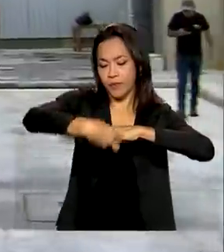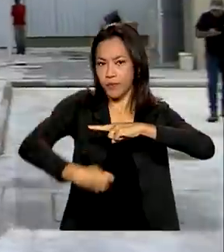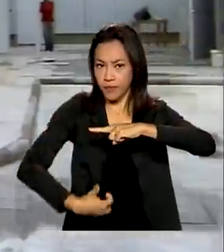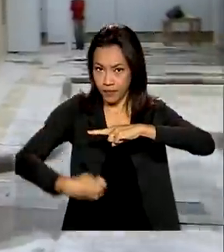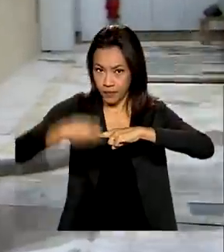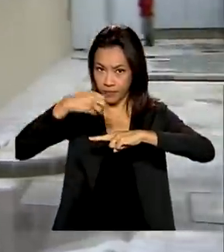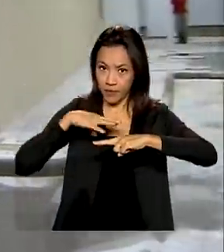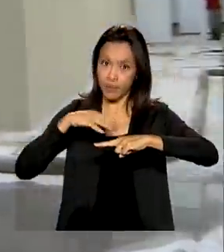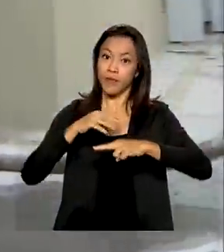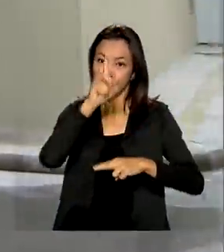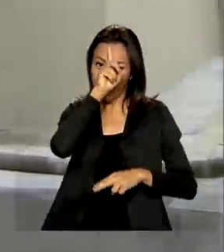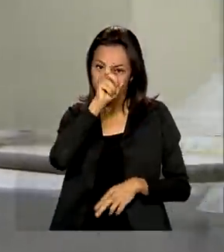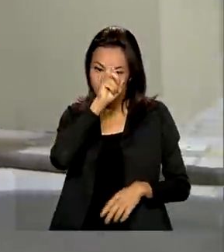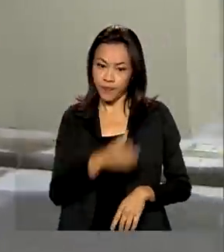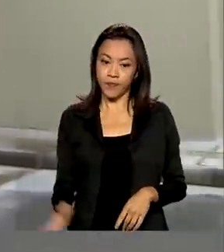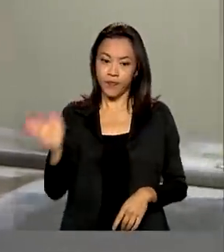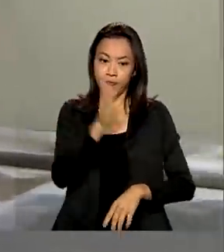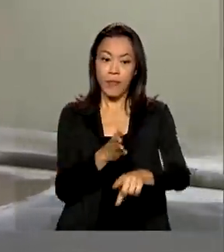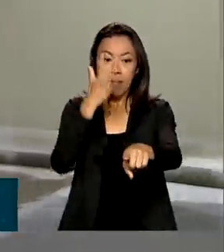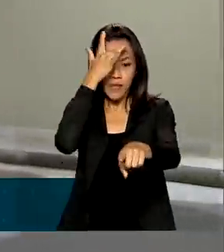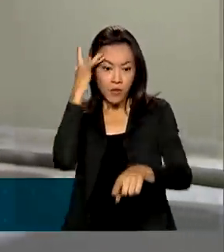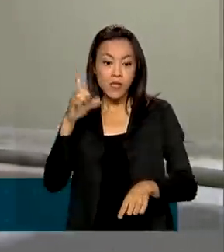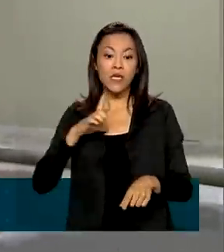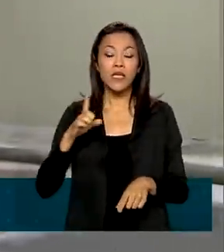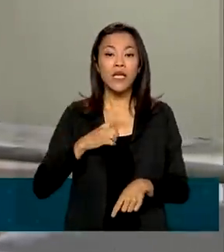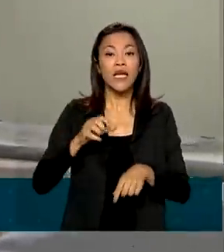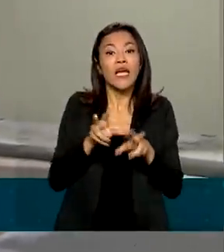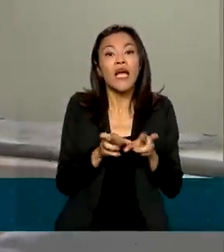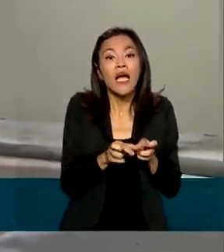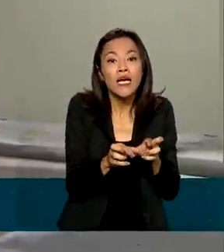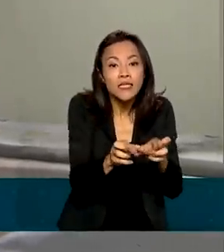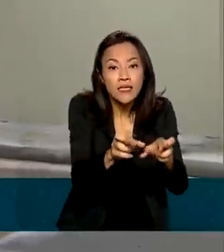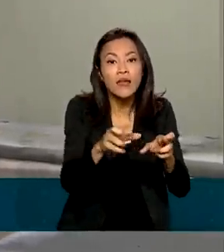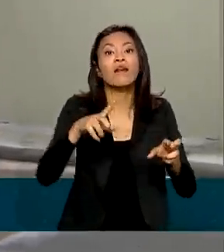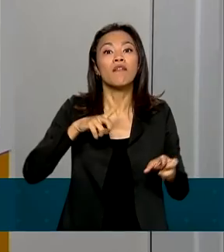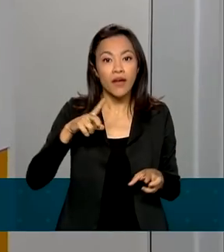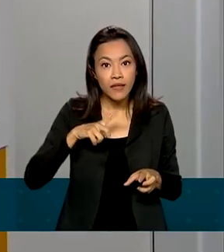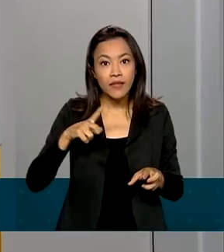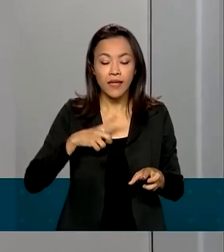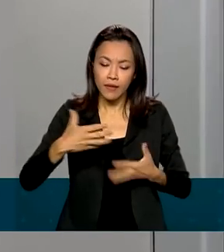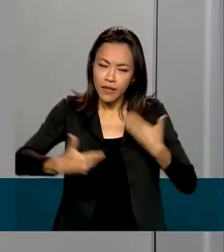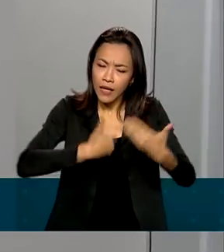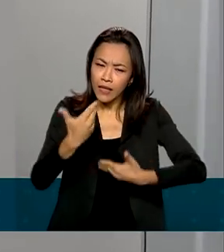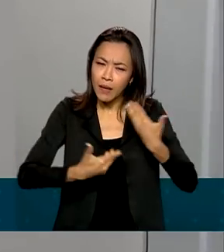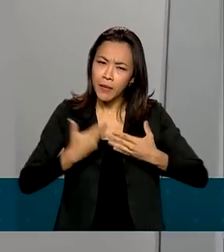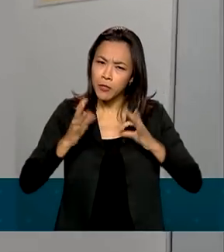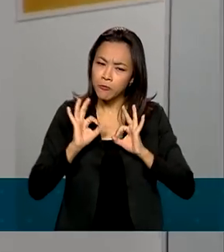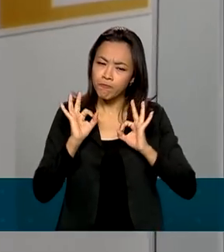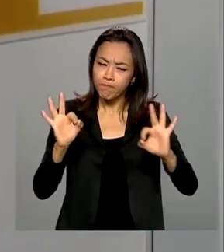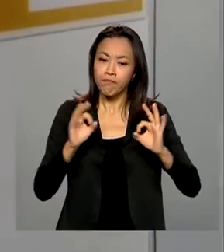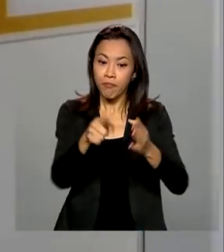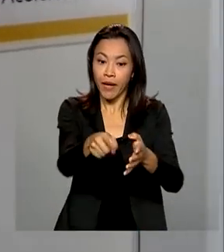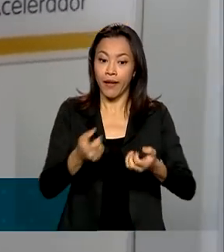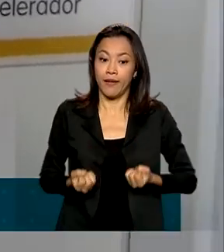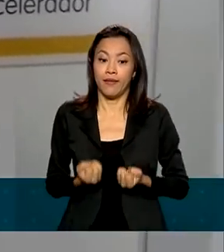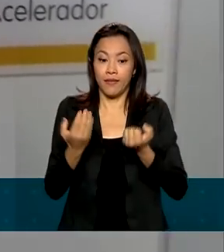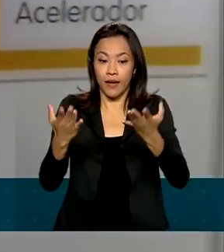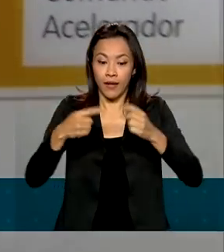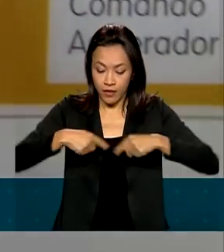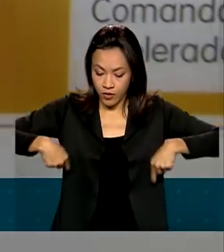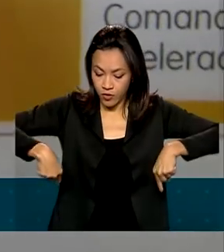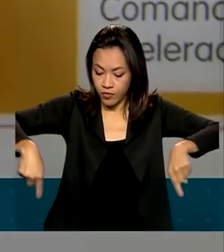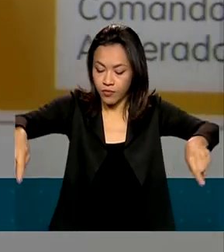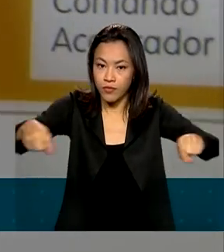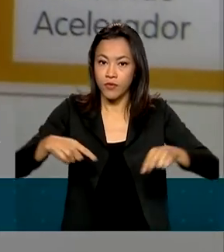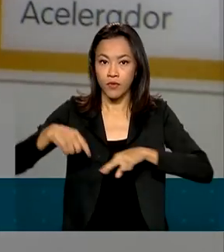Pacientes com câncer do interior gaúcho terão tratamento mais completo com a entrega de um pavilhão de radioterapia na Santa Casa